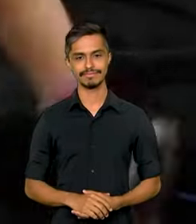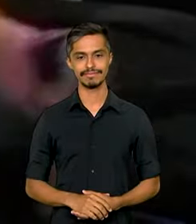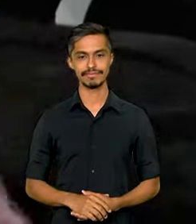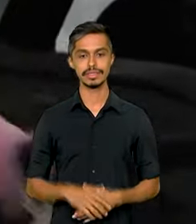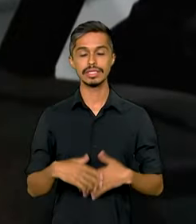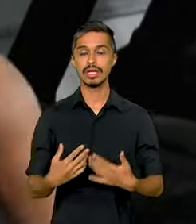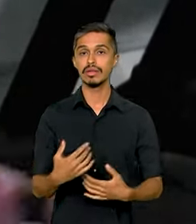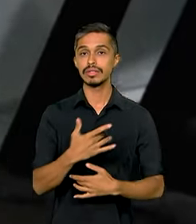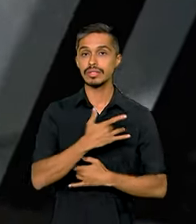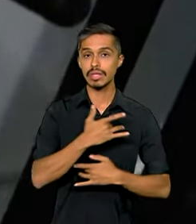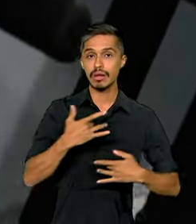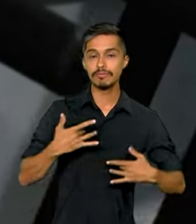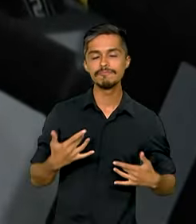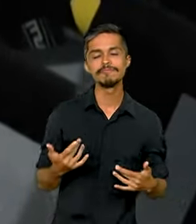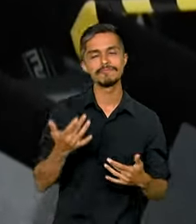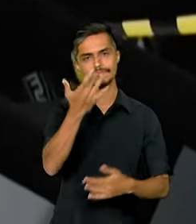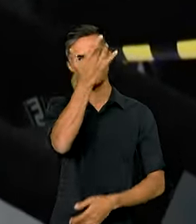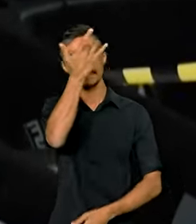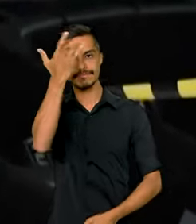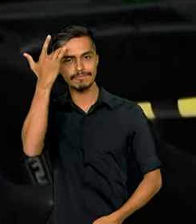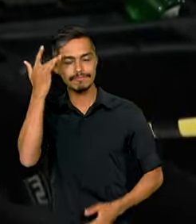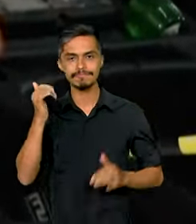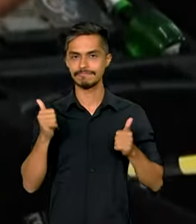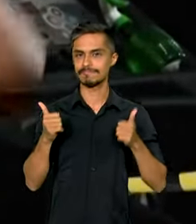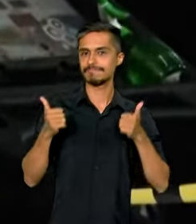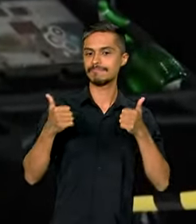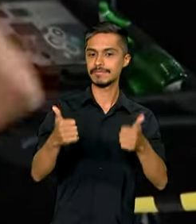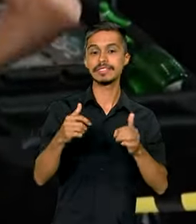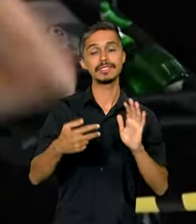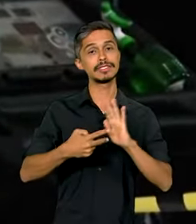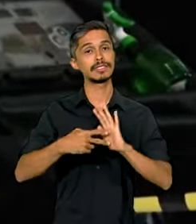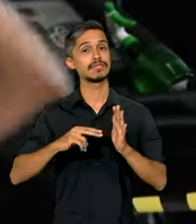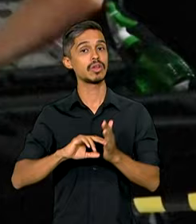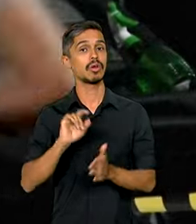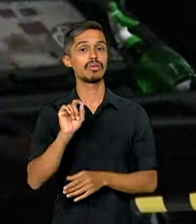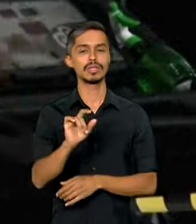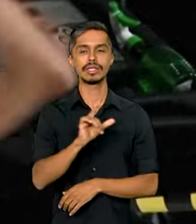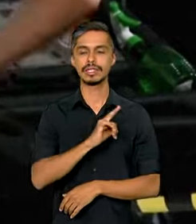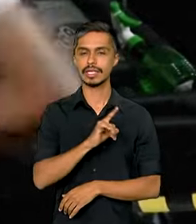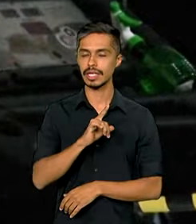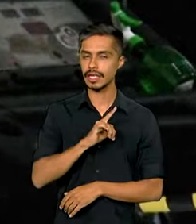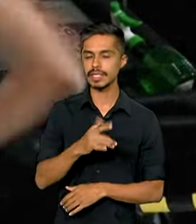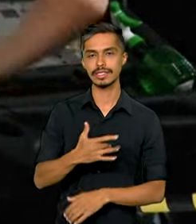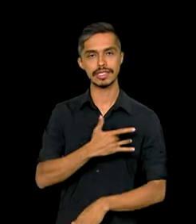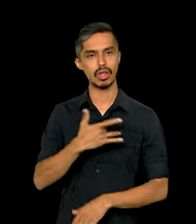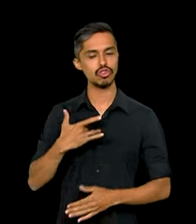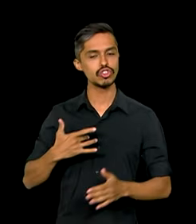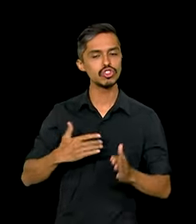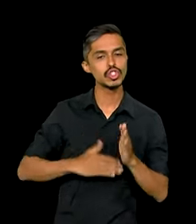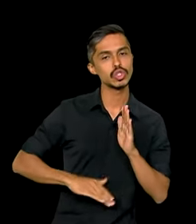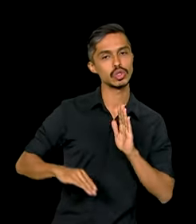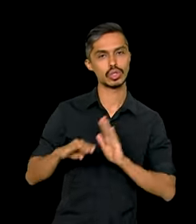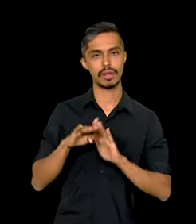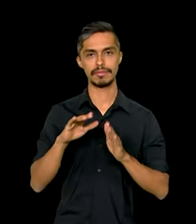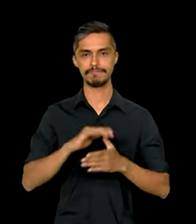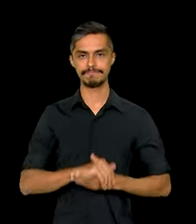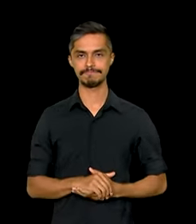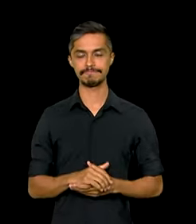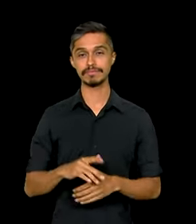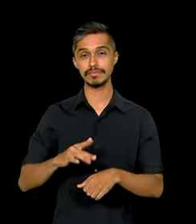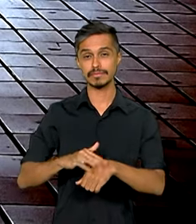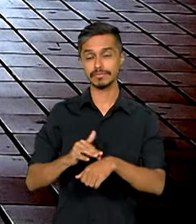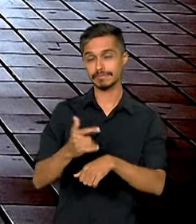E estar bem, mental e emocionalmente, significa ter saúde integral. As doenças